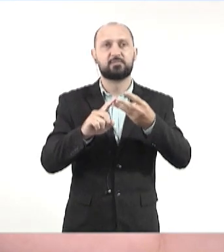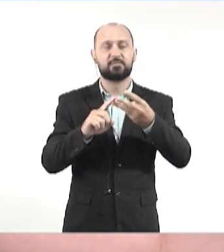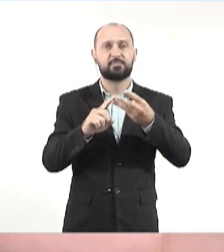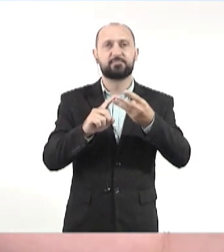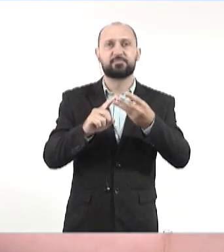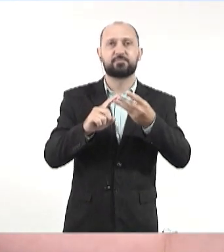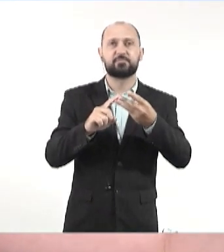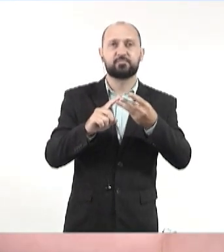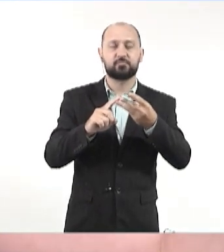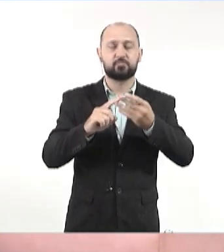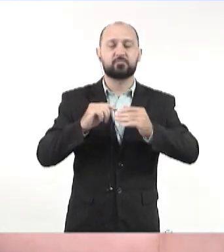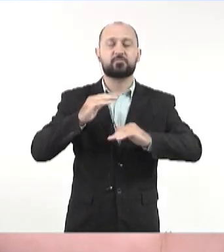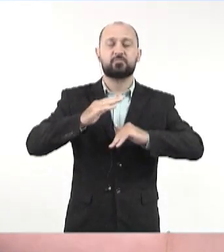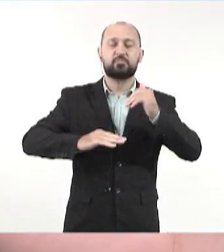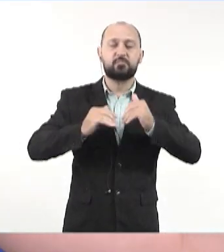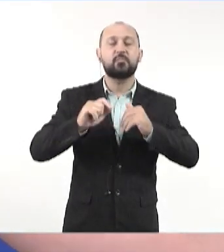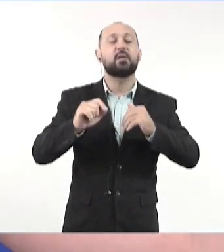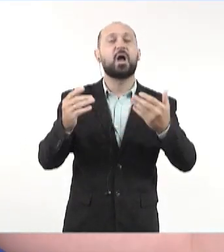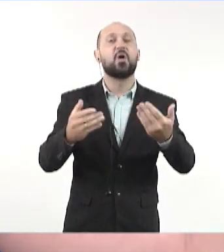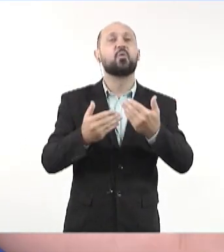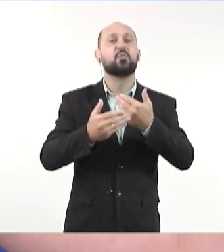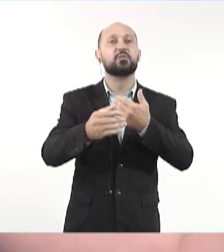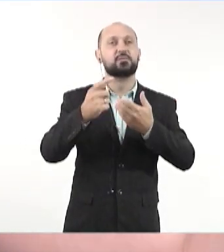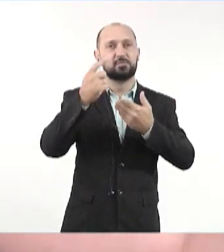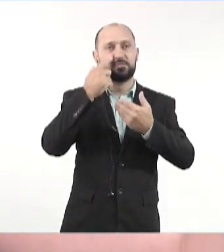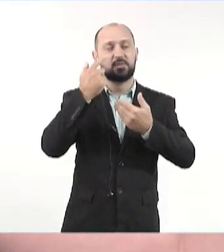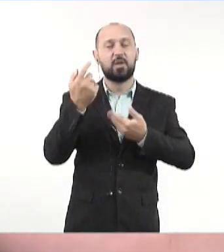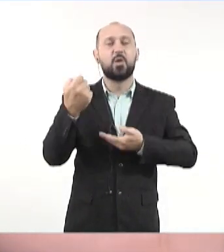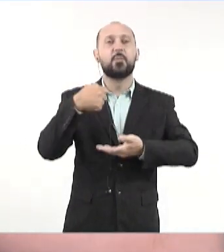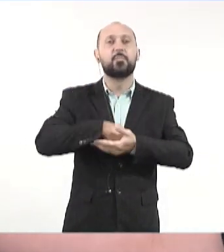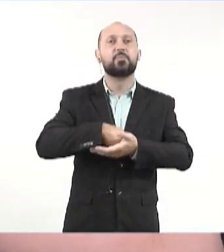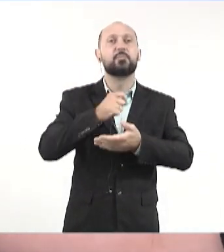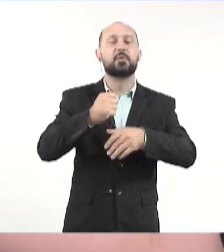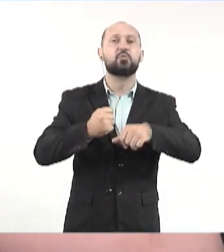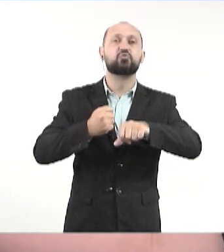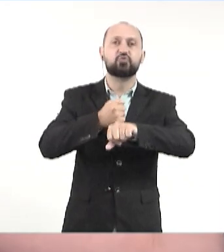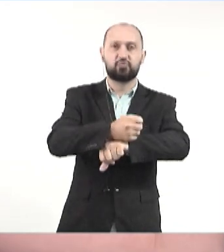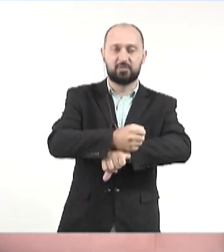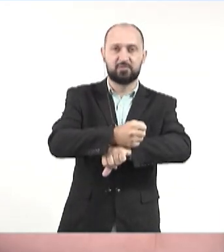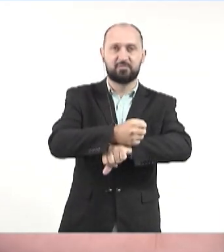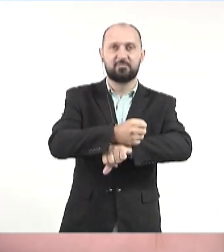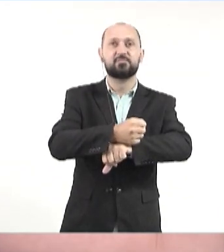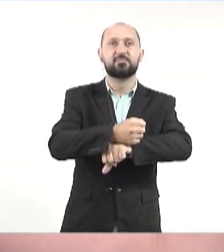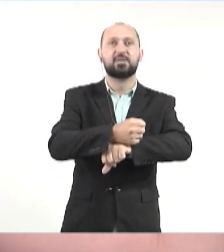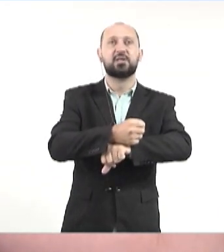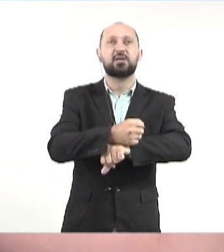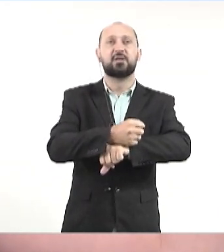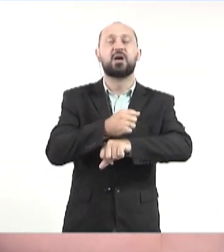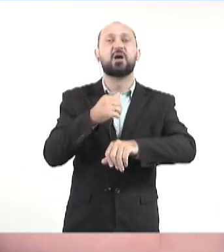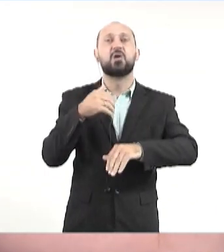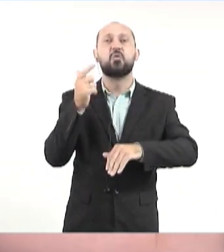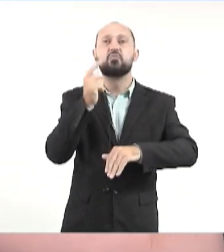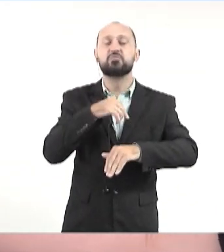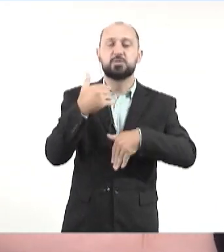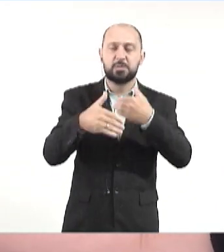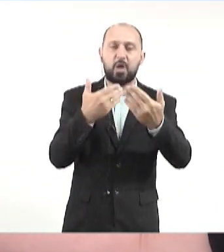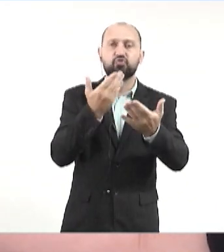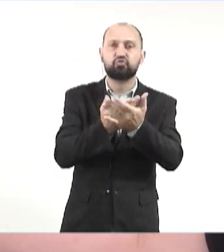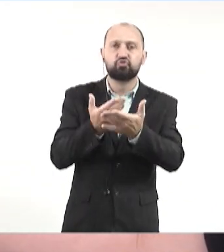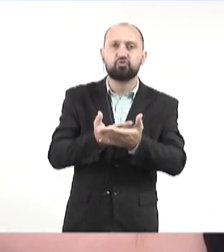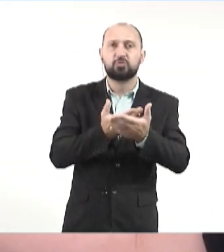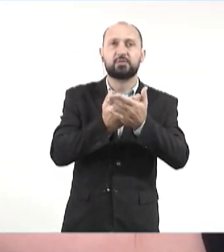o servidor agora ele tem uma retribuição pelo esforço em avançar nos